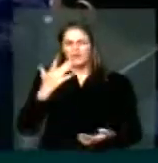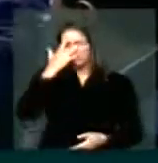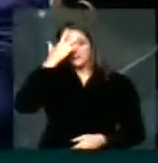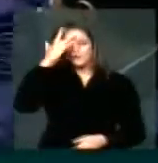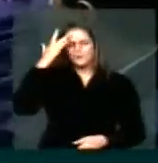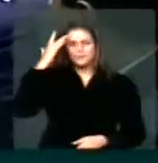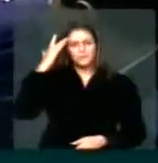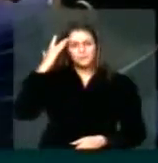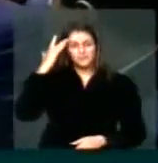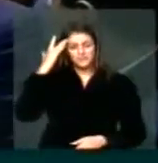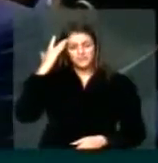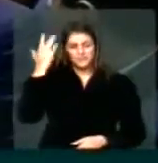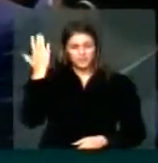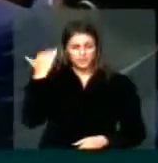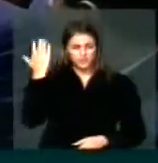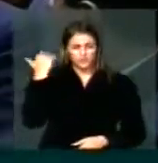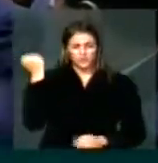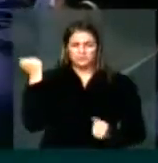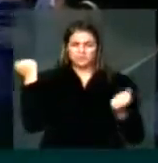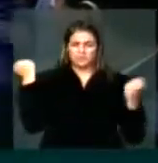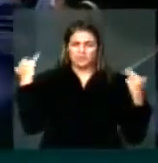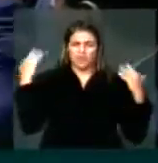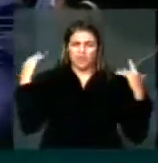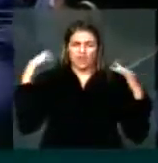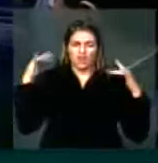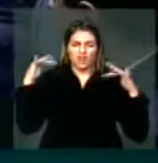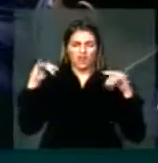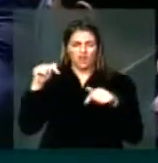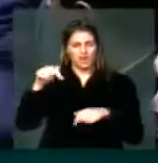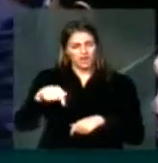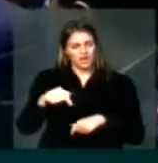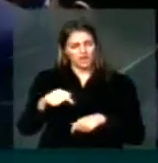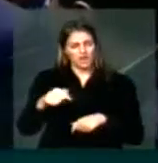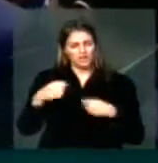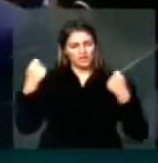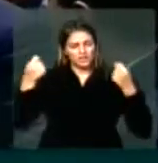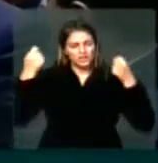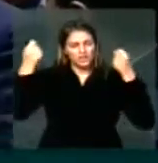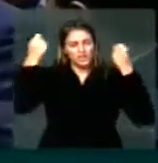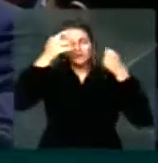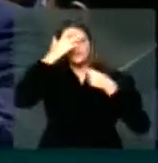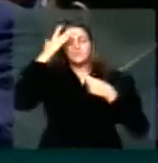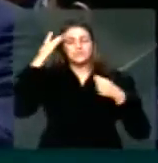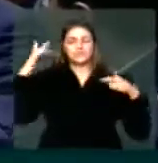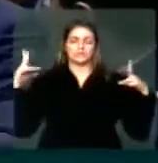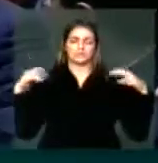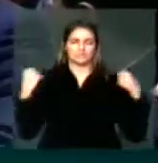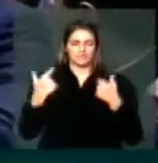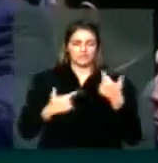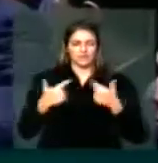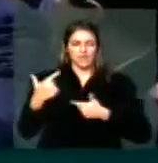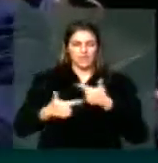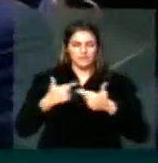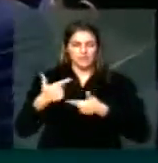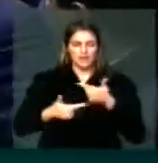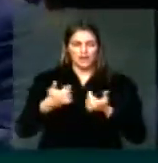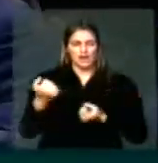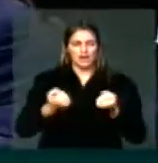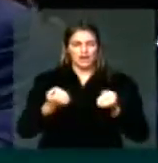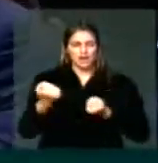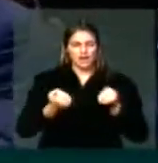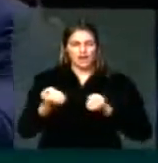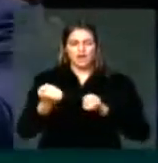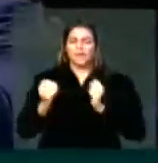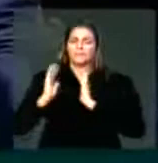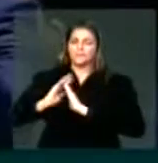centenas de profissionais liberais do volante, de caminhoneiros, de trabalhadores das estradas, vieram aqui multidões